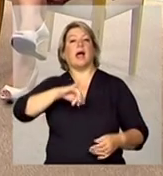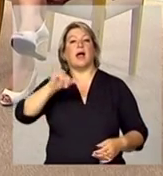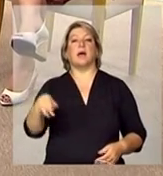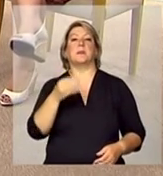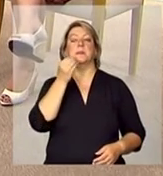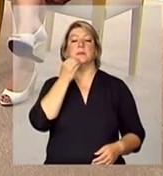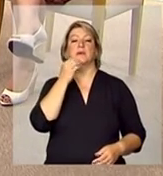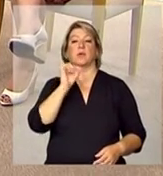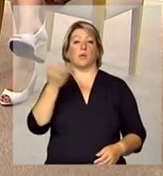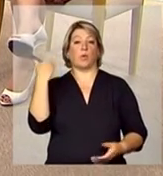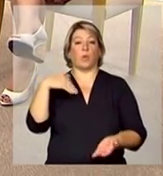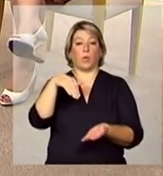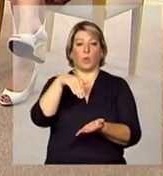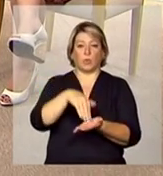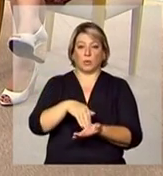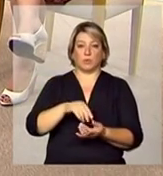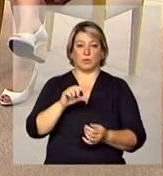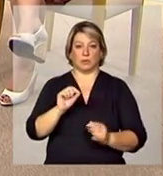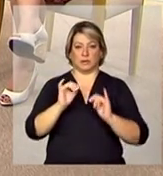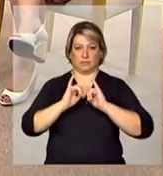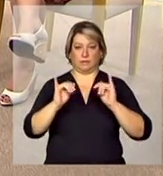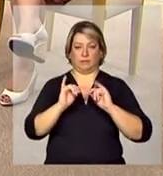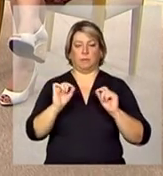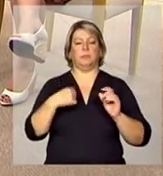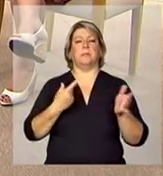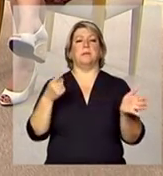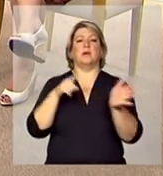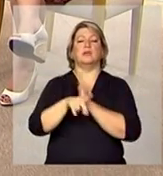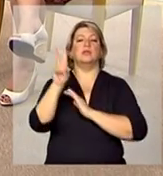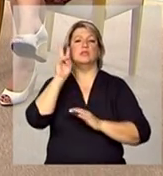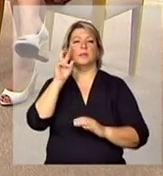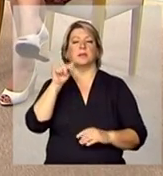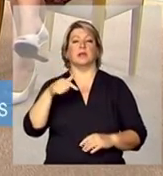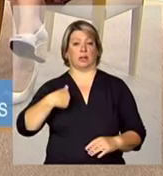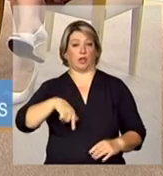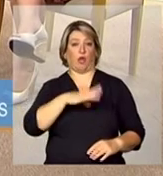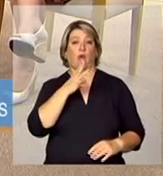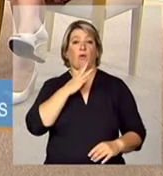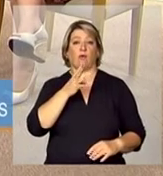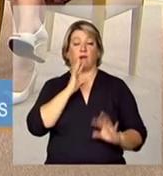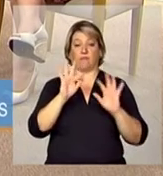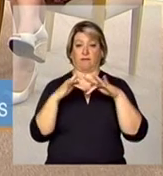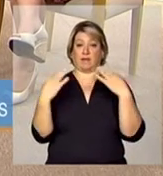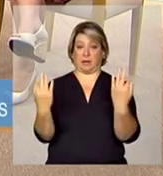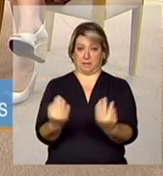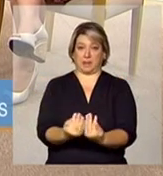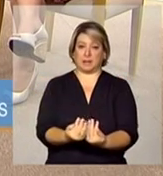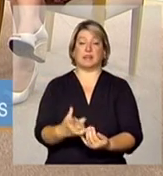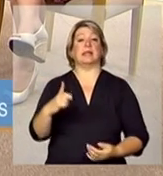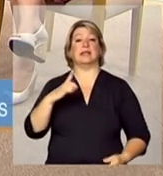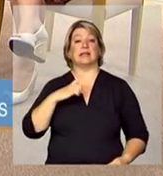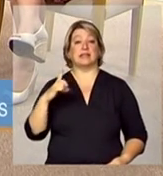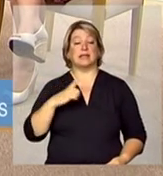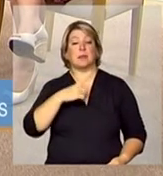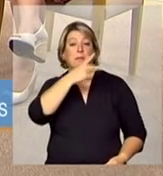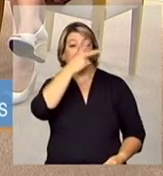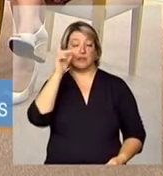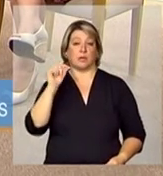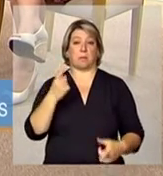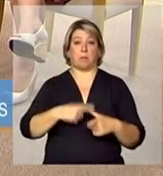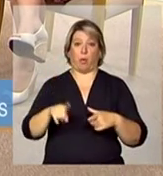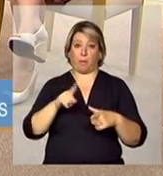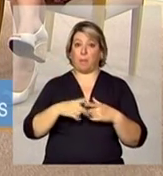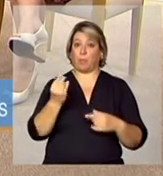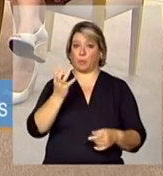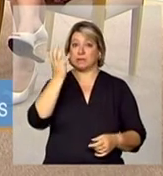Mariana, do nosso último bloco e perguntar exatamente isso. A gente conhece famílias que têm pessoas que têm problemas seríssimos. E